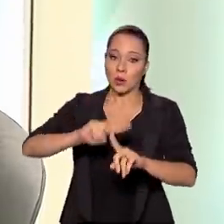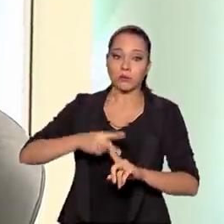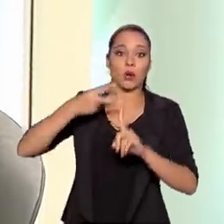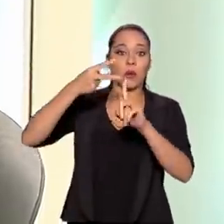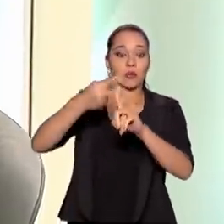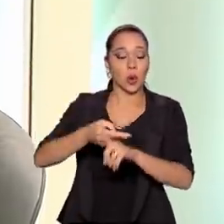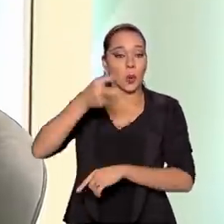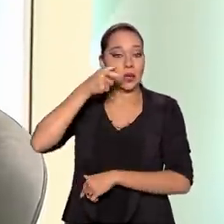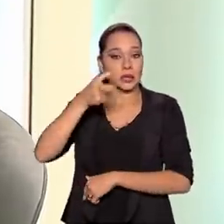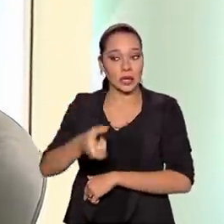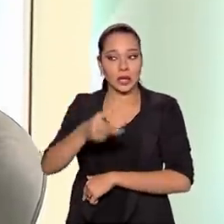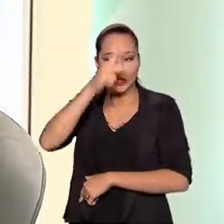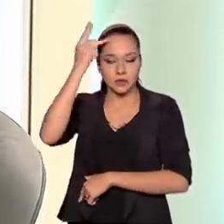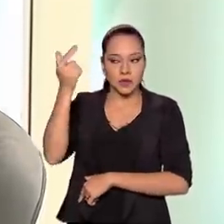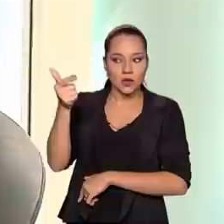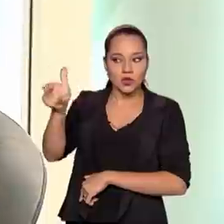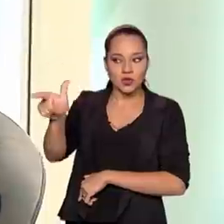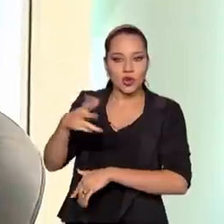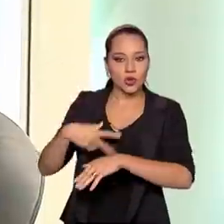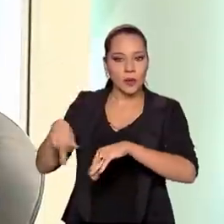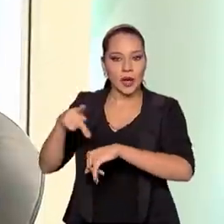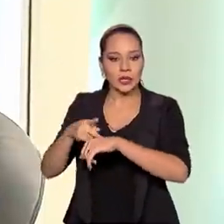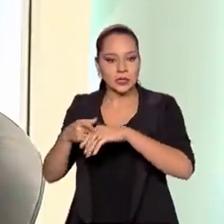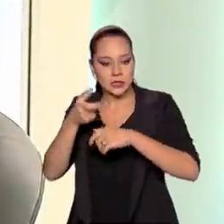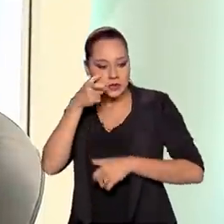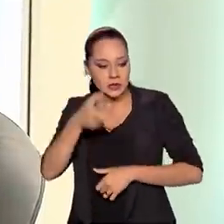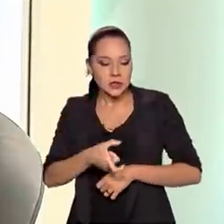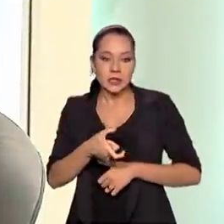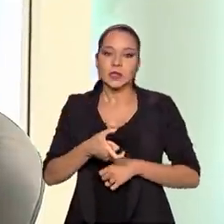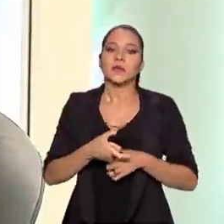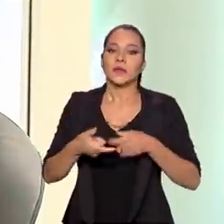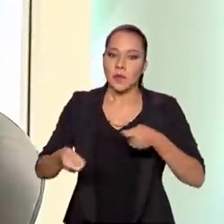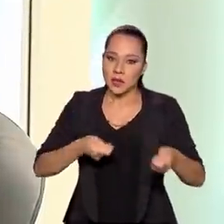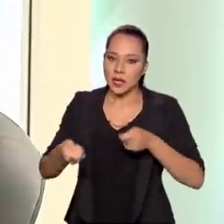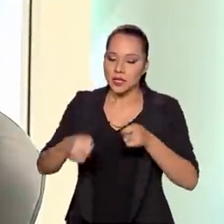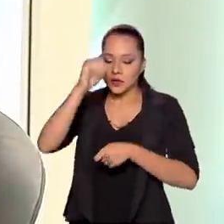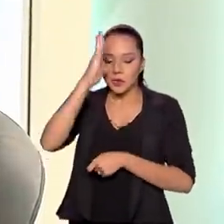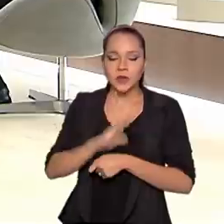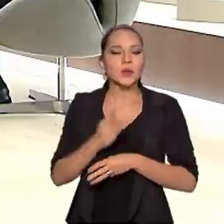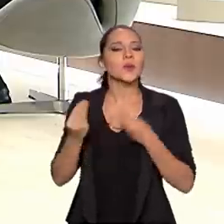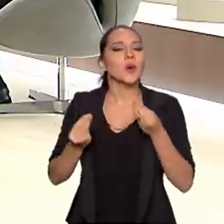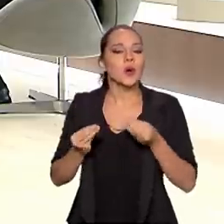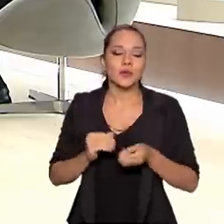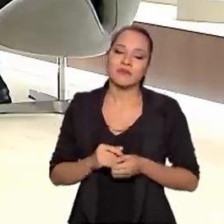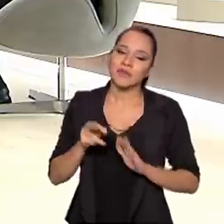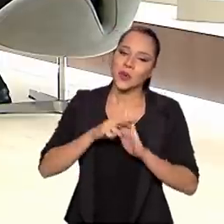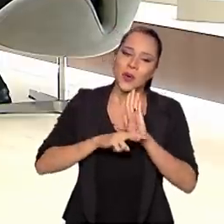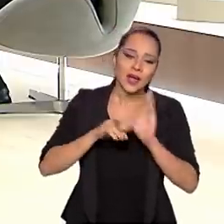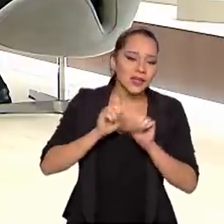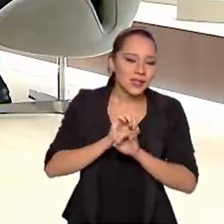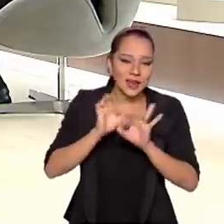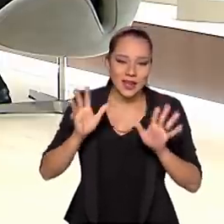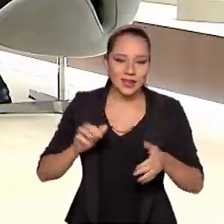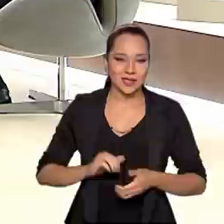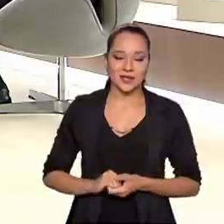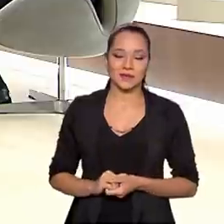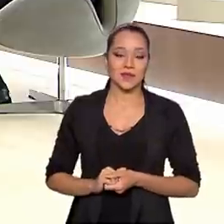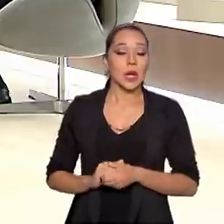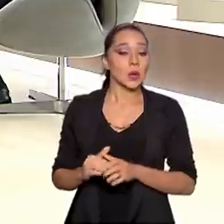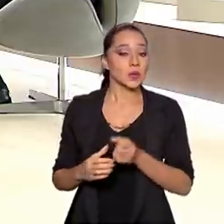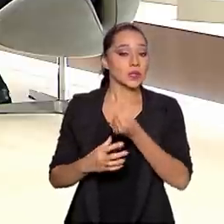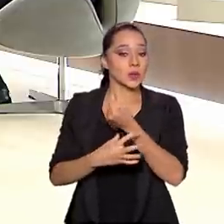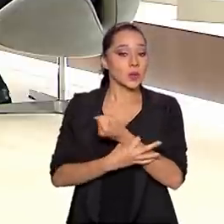o interesse dos investidores na mineração do Brasil. E fizemos isso como? Com regras muito claras, com